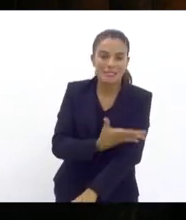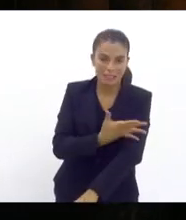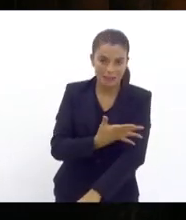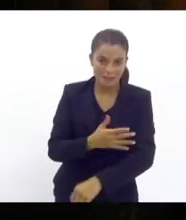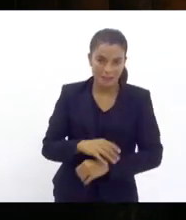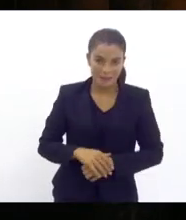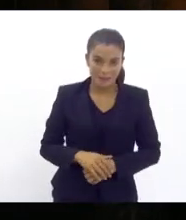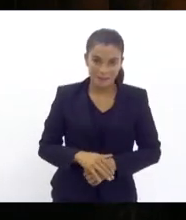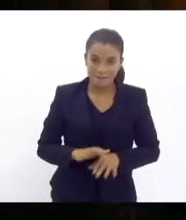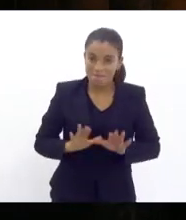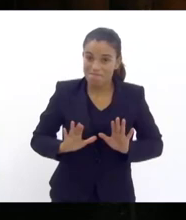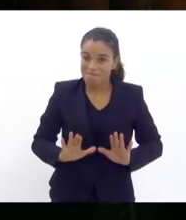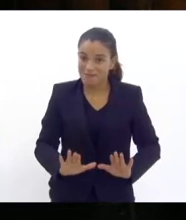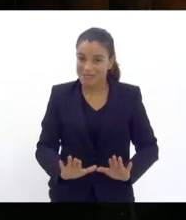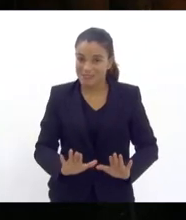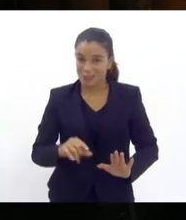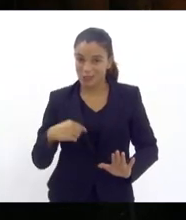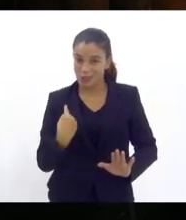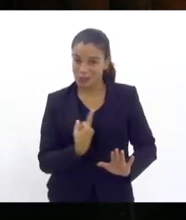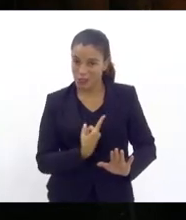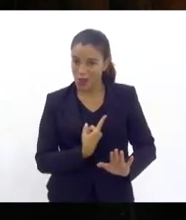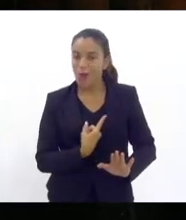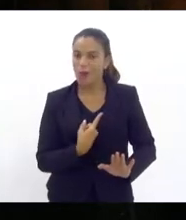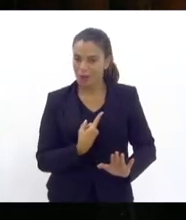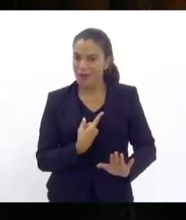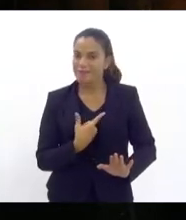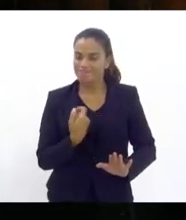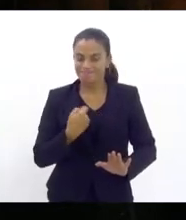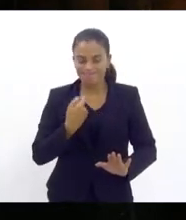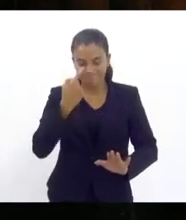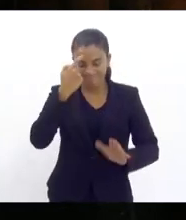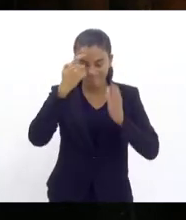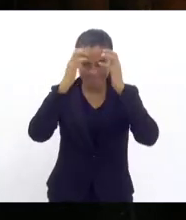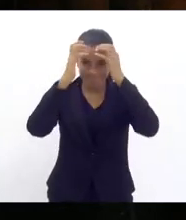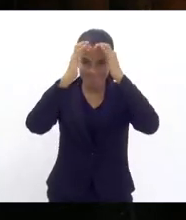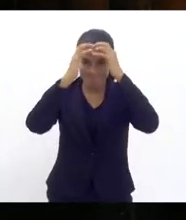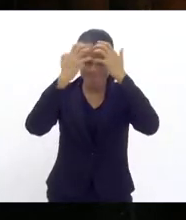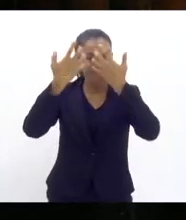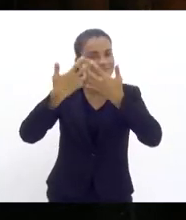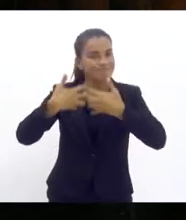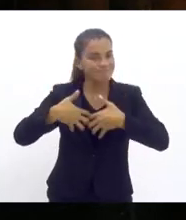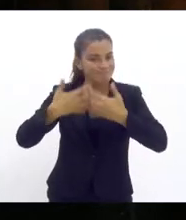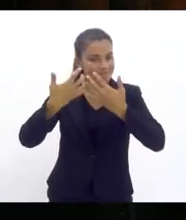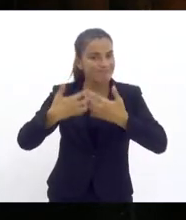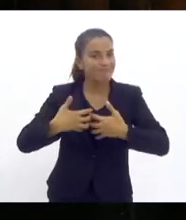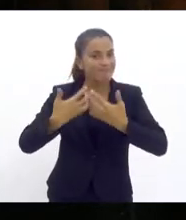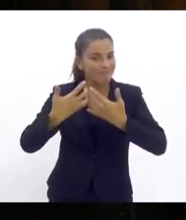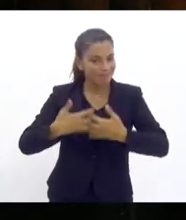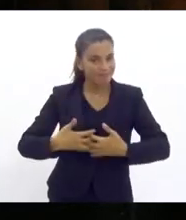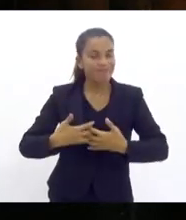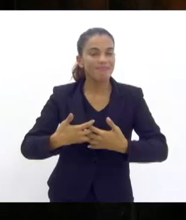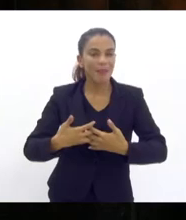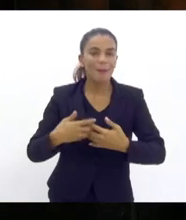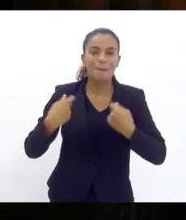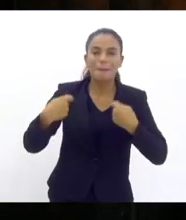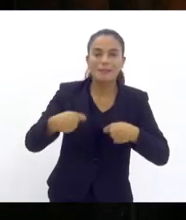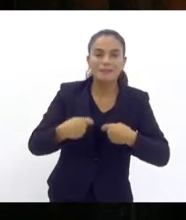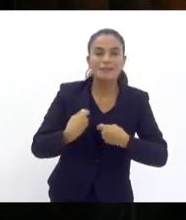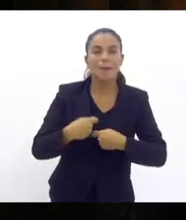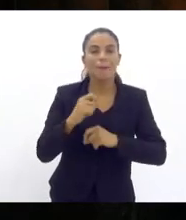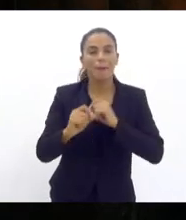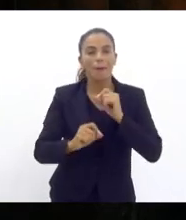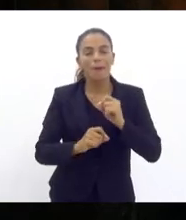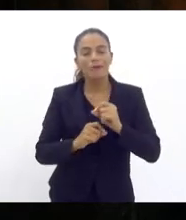nós somos seres racionais e como total precisamos